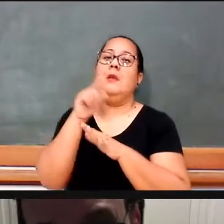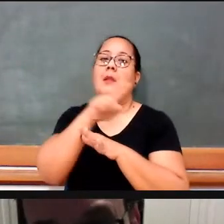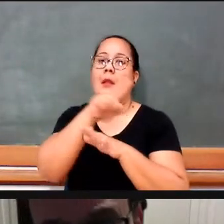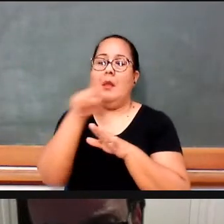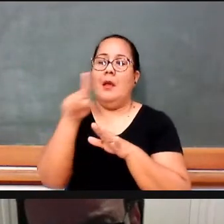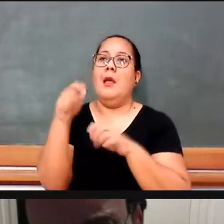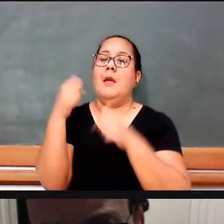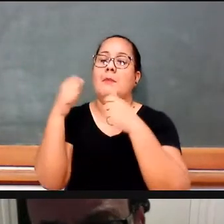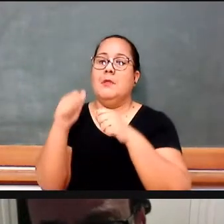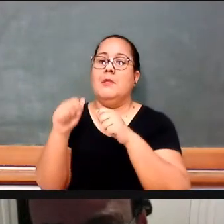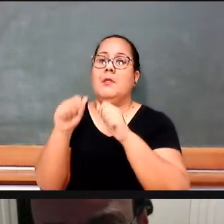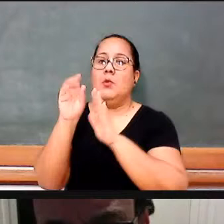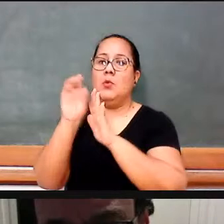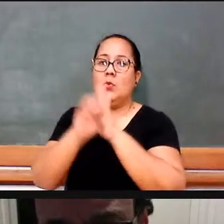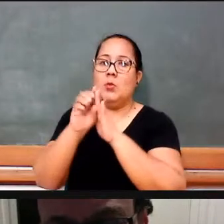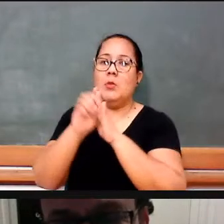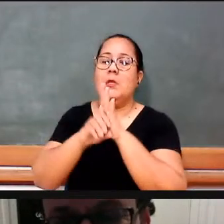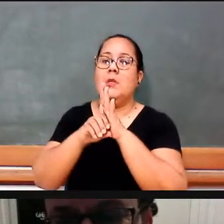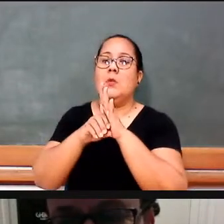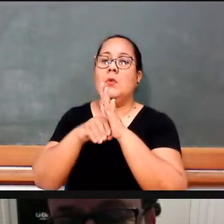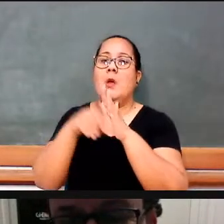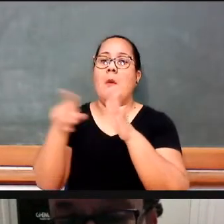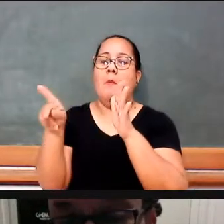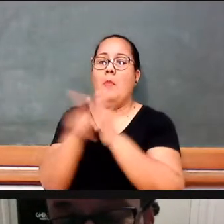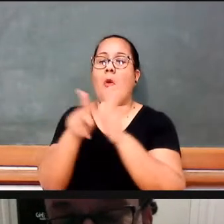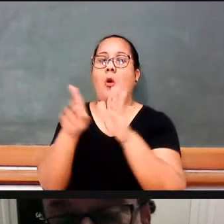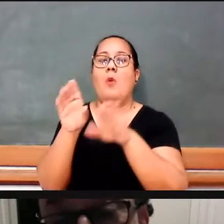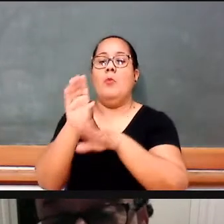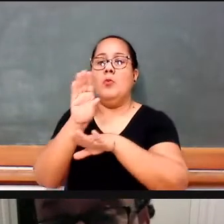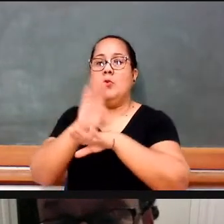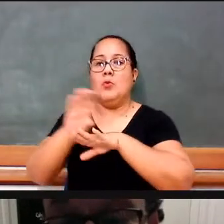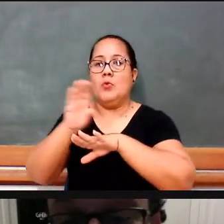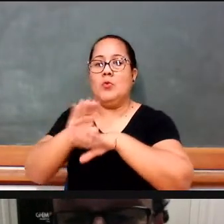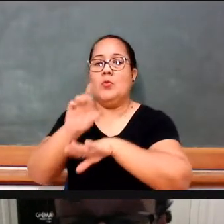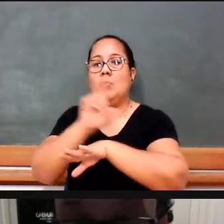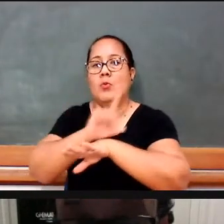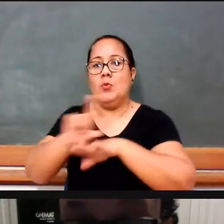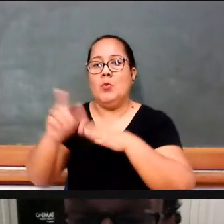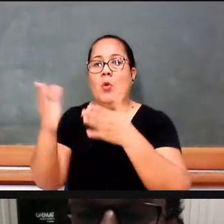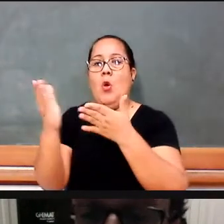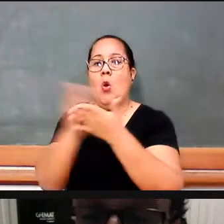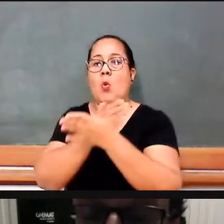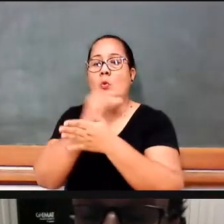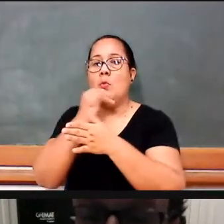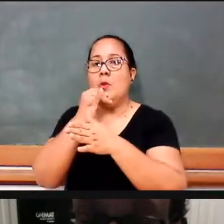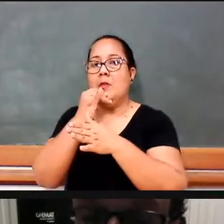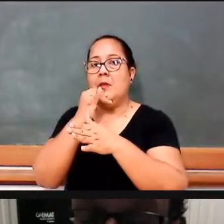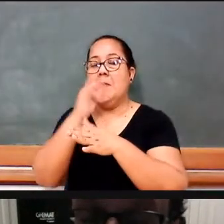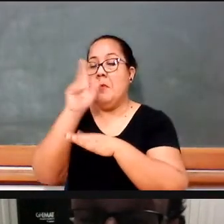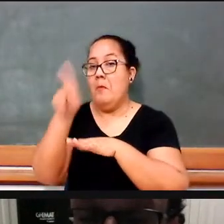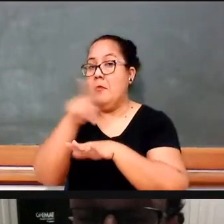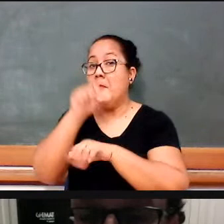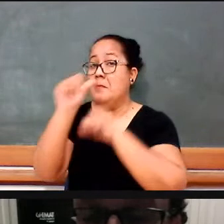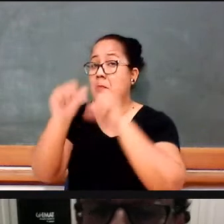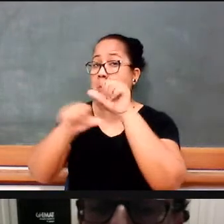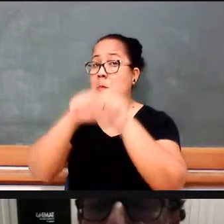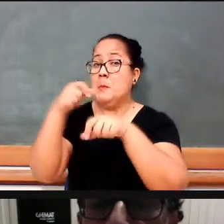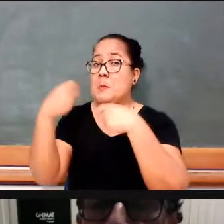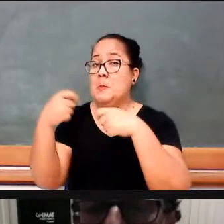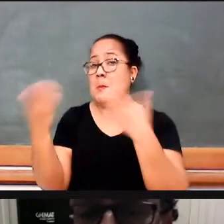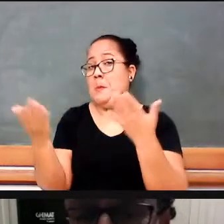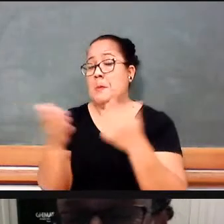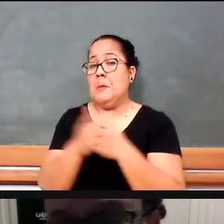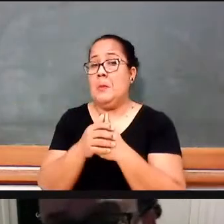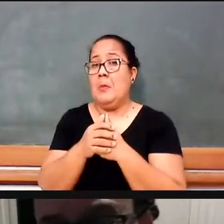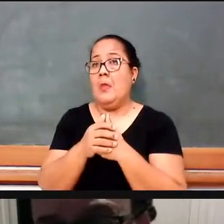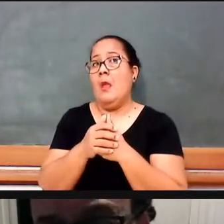mudar, né, pra melhor, a gente precisa valorizar mais e mais, mas também tem uma questão de construção da identidade, né? Quando você fala, eu sou